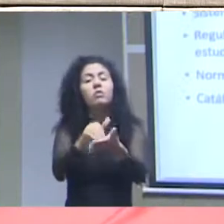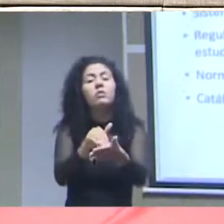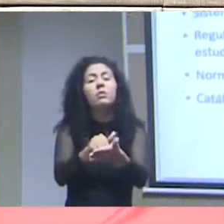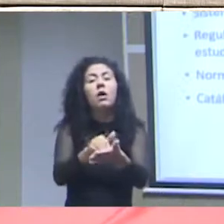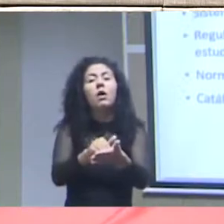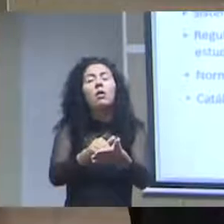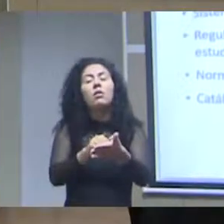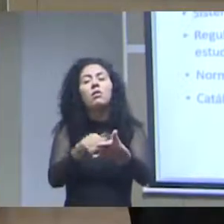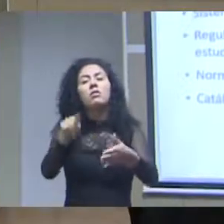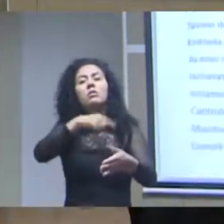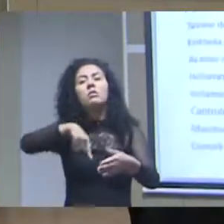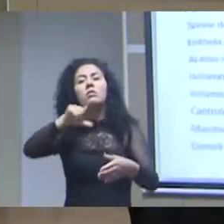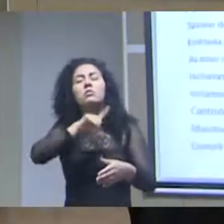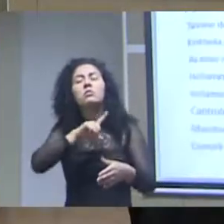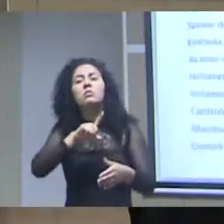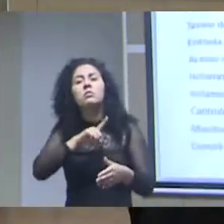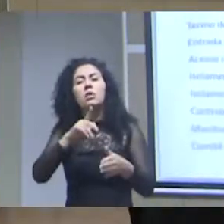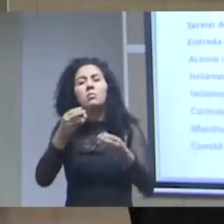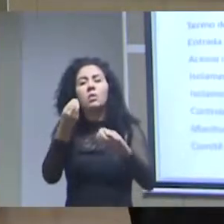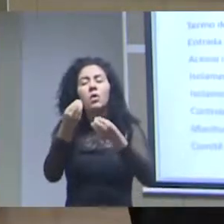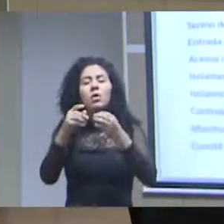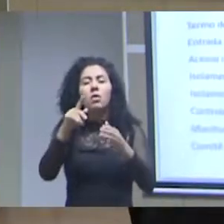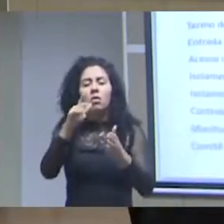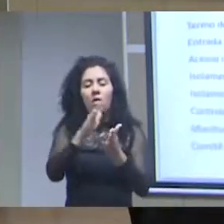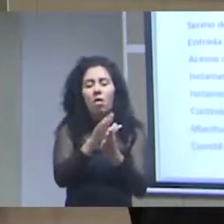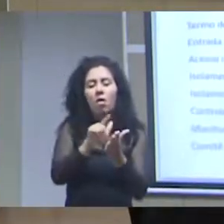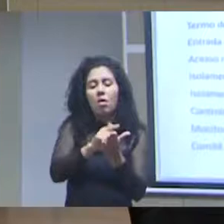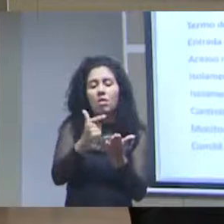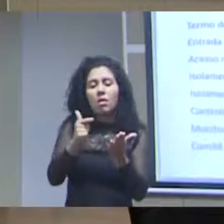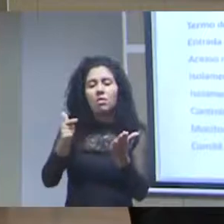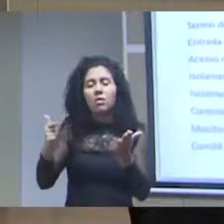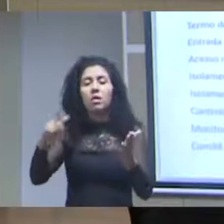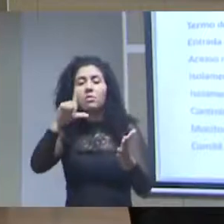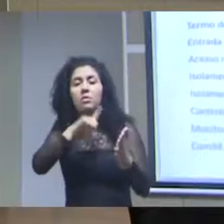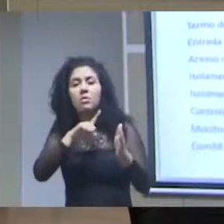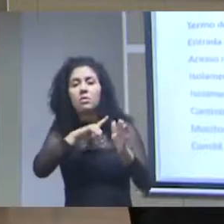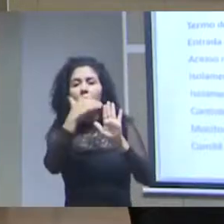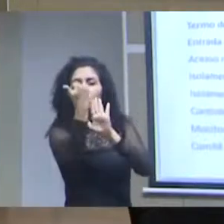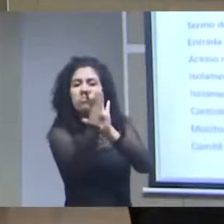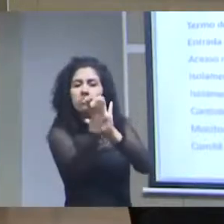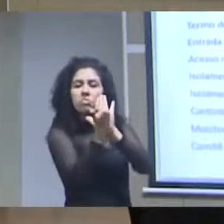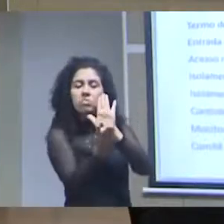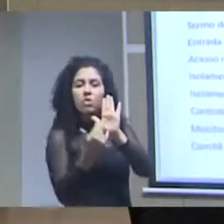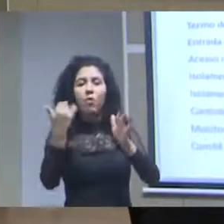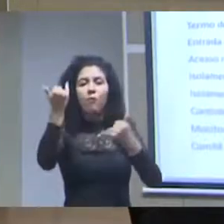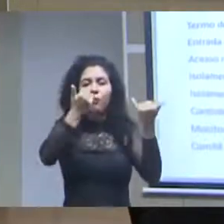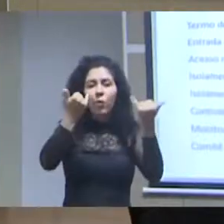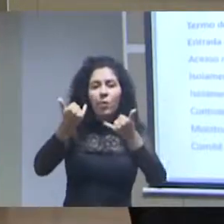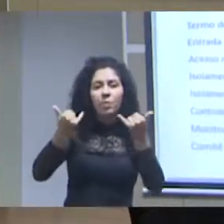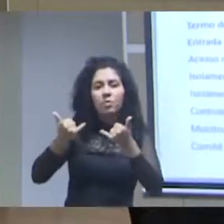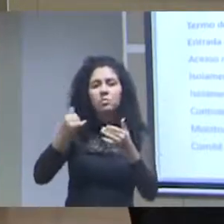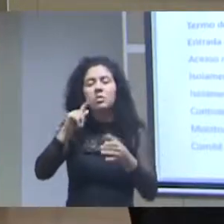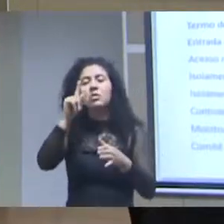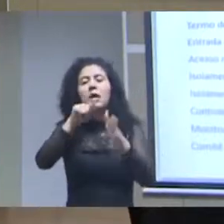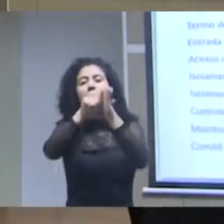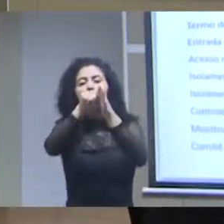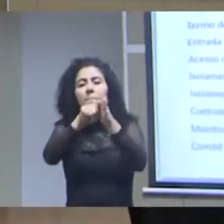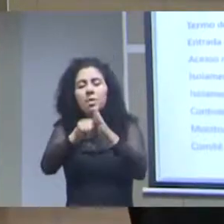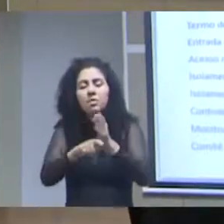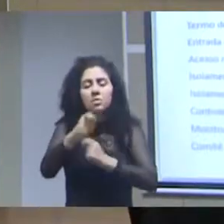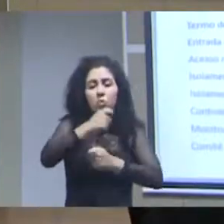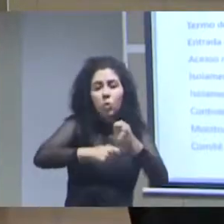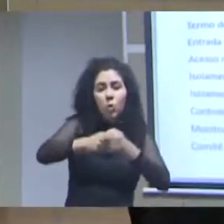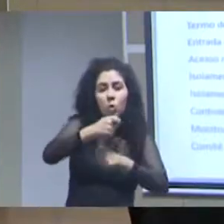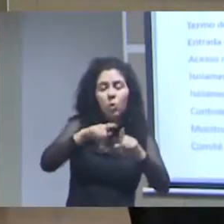catálogo de bases de dados que envolve bases de dados relacionadas a pesquisa econômica a pesquisa social e bases de dados de